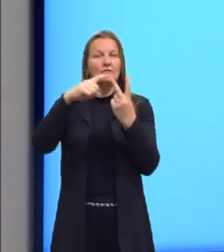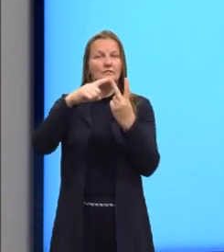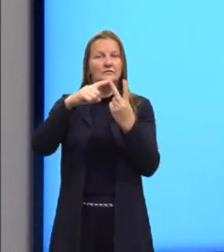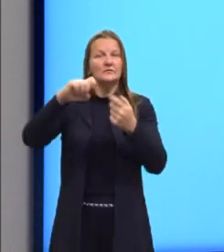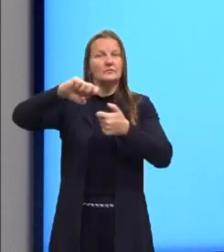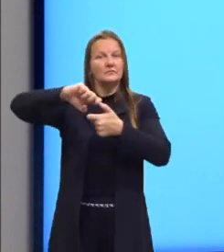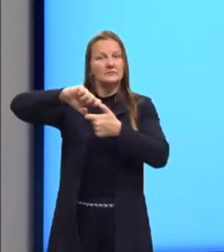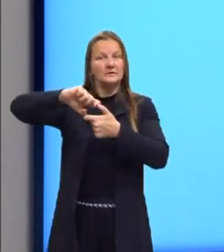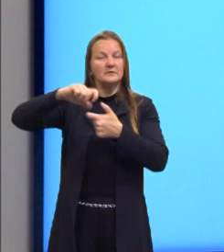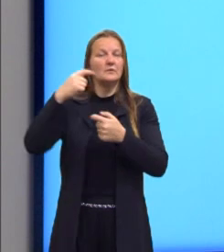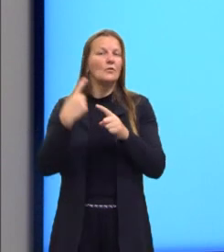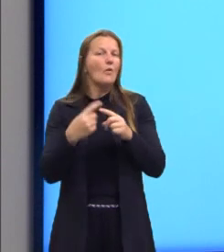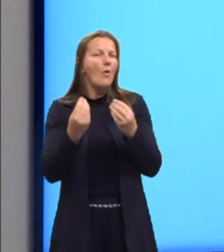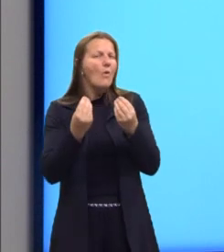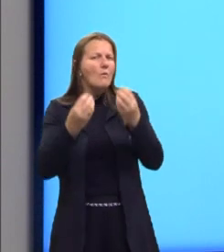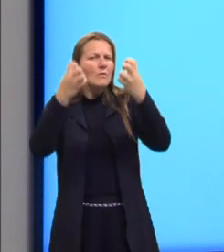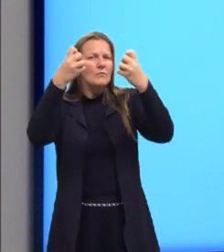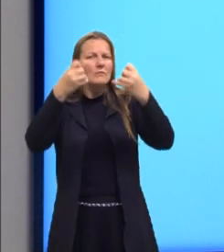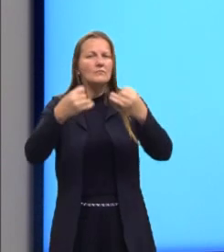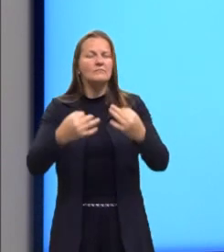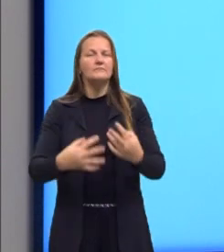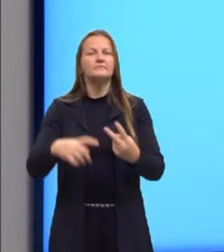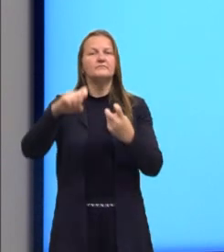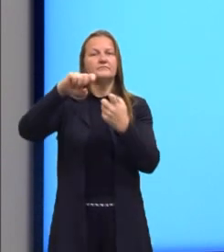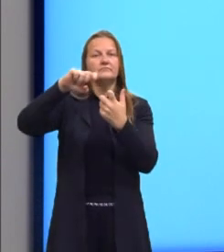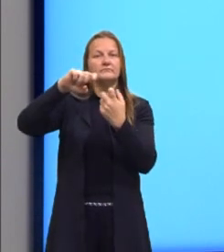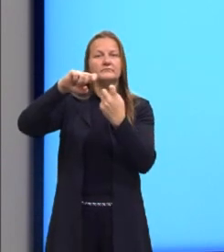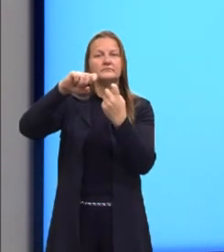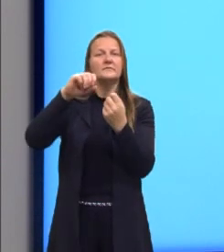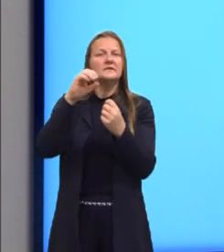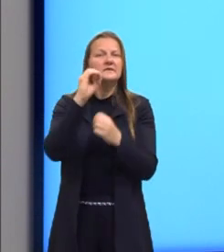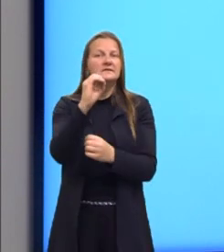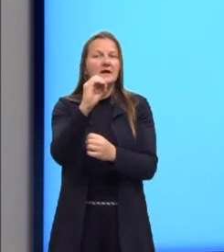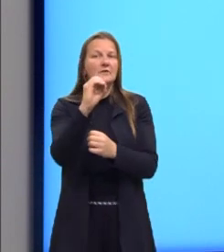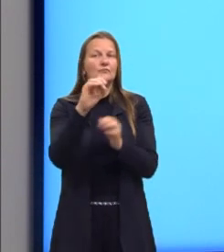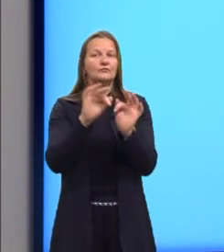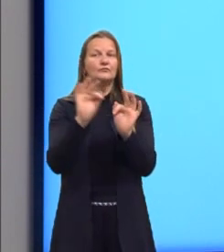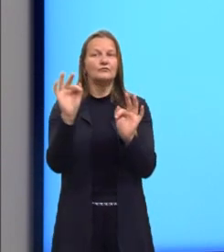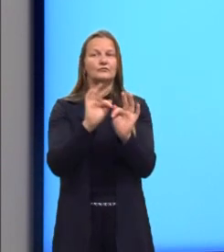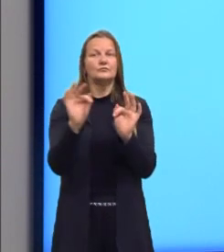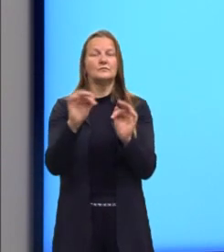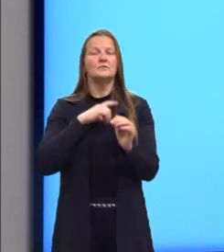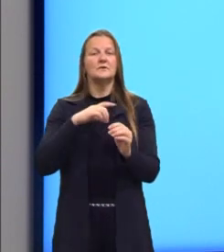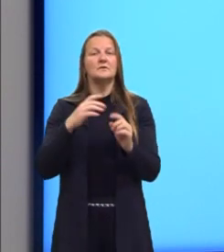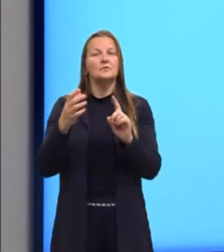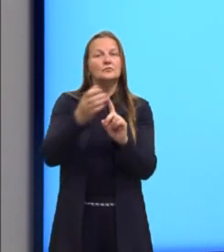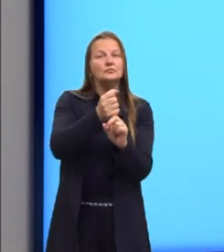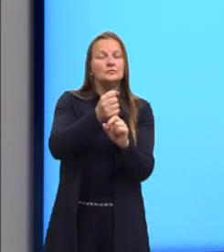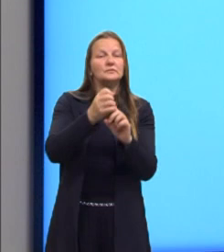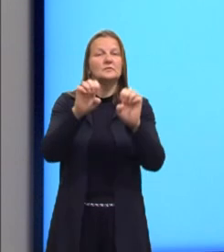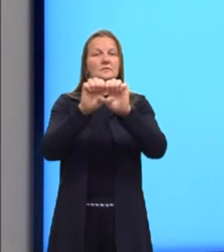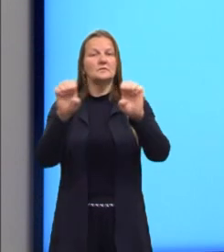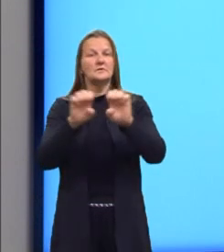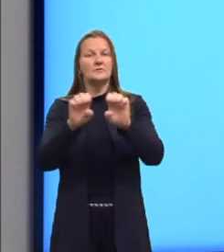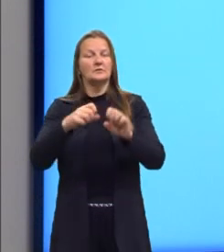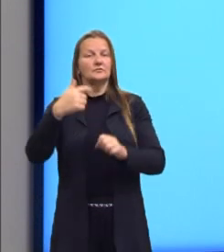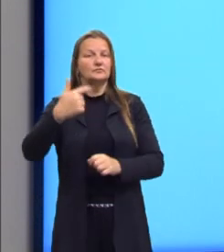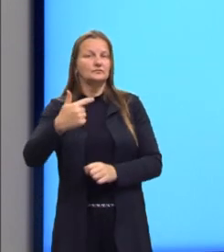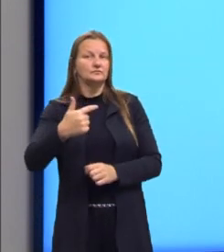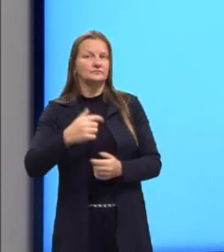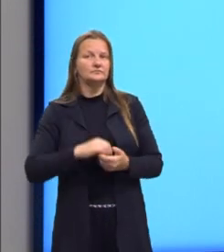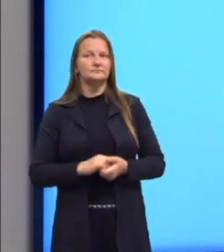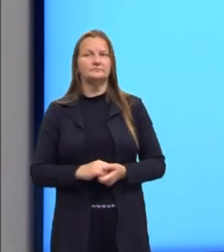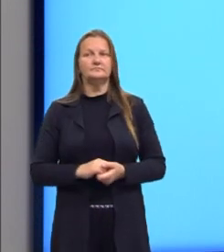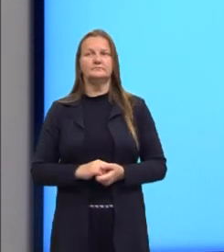função quadrática, também conhecidas como zero da função, é necessário o domínio das equações de segundo grau.